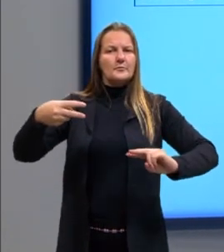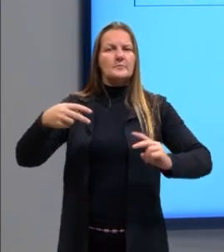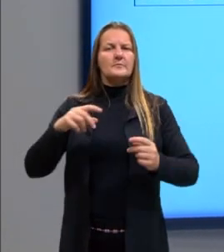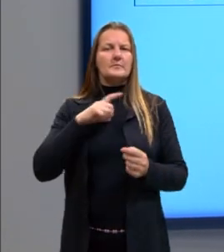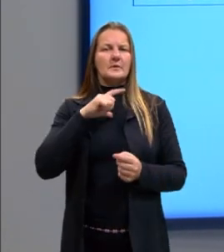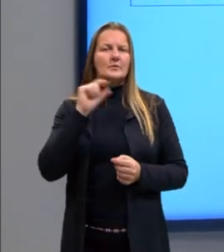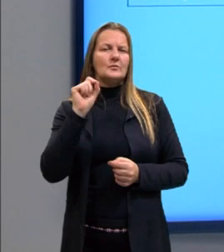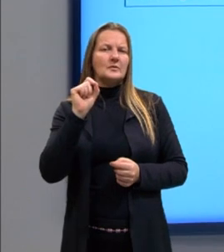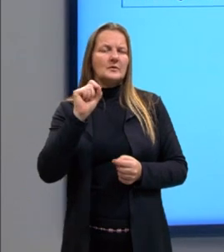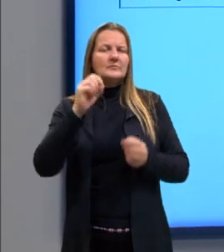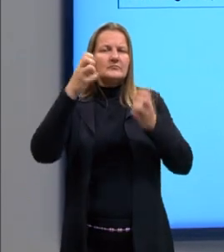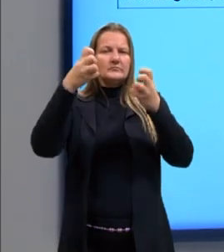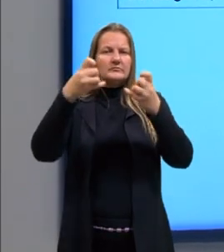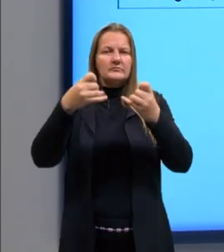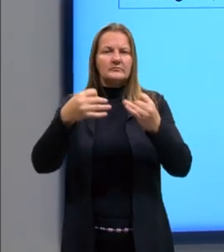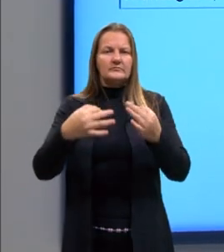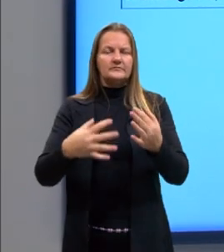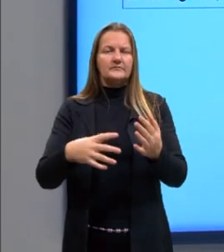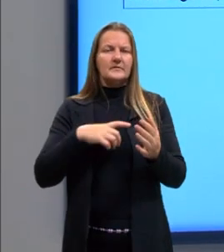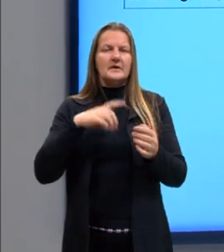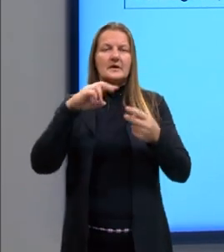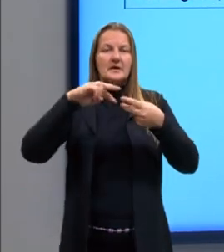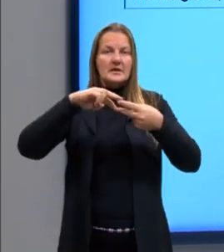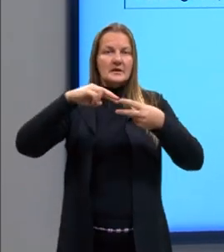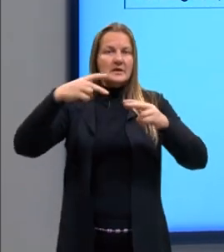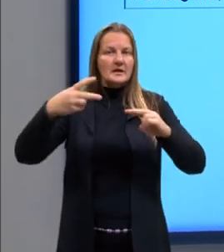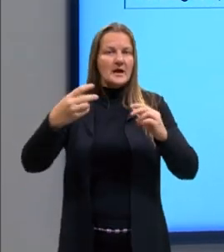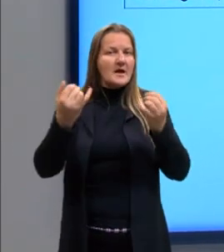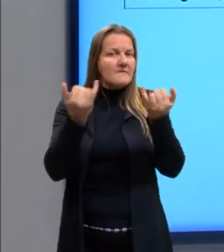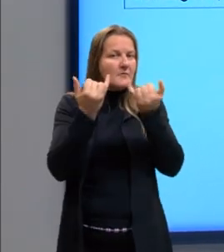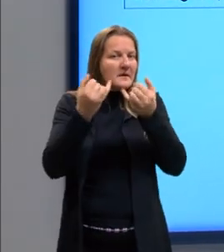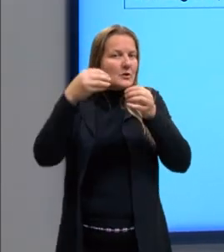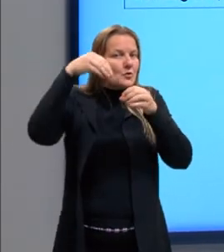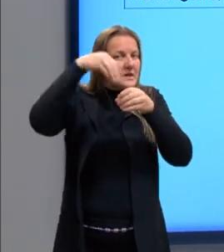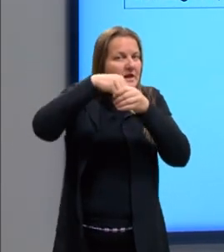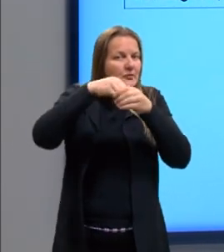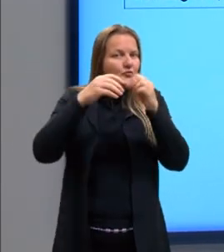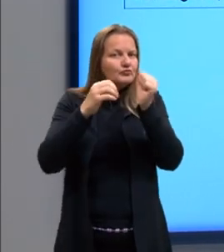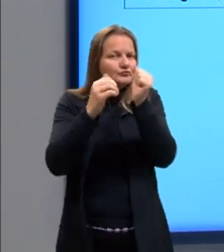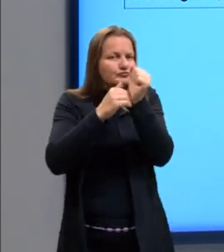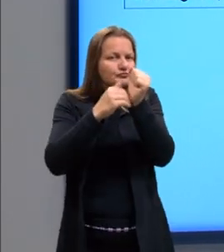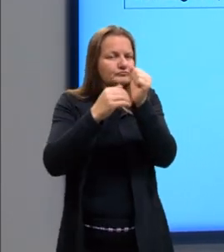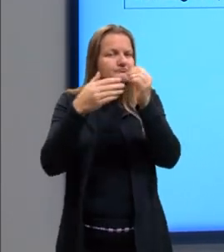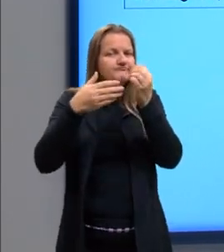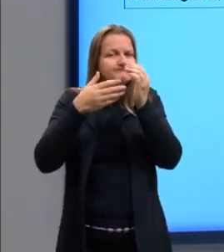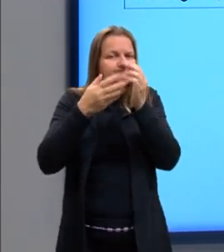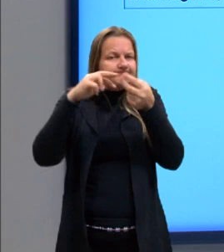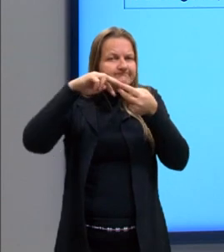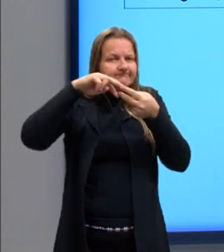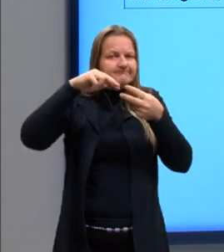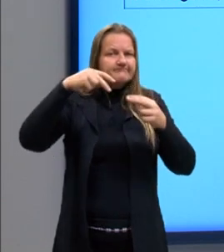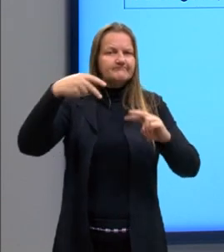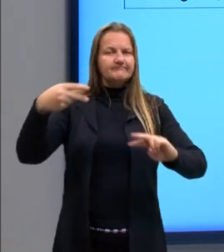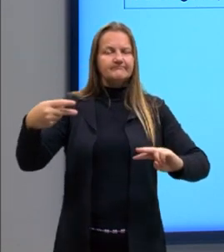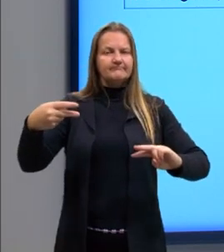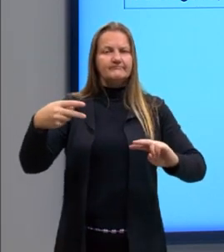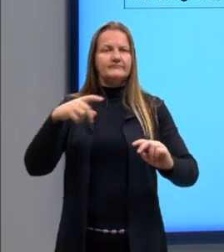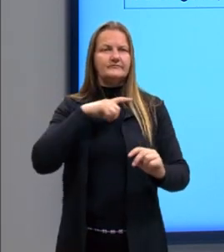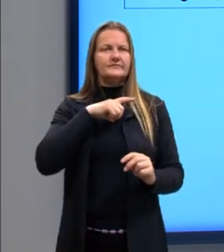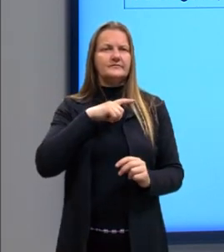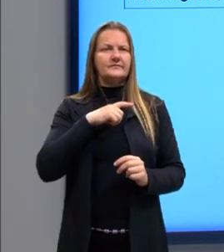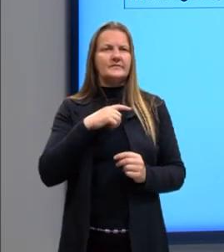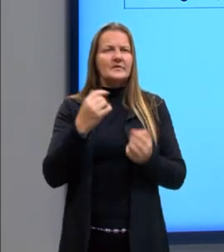Primeiro, então, está lá a informação no DNA, certo? Então, essas informações que estão contidas lá no DNA,